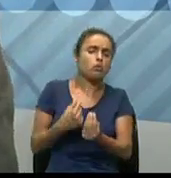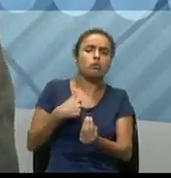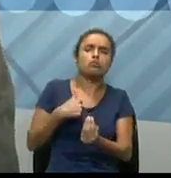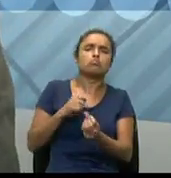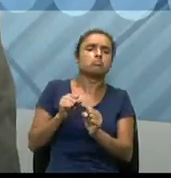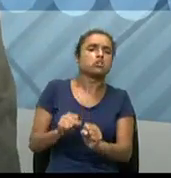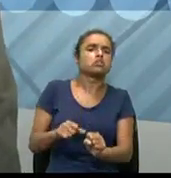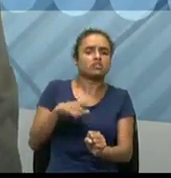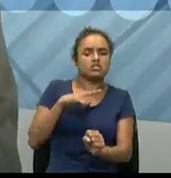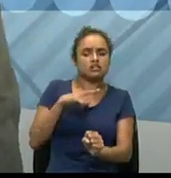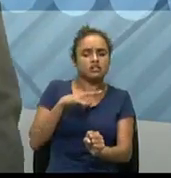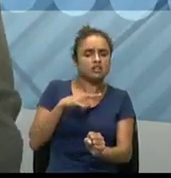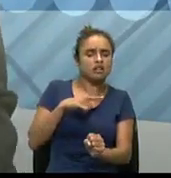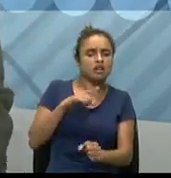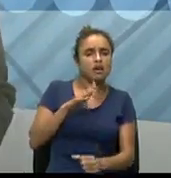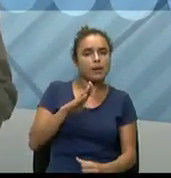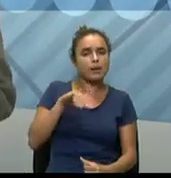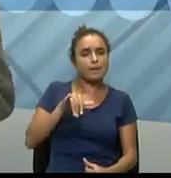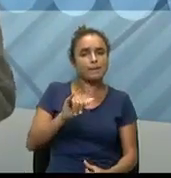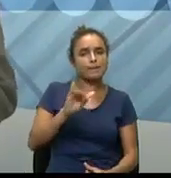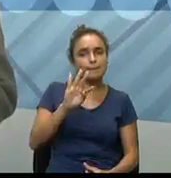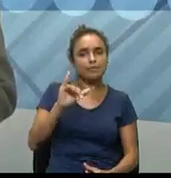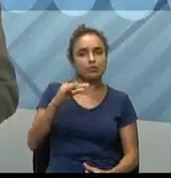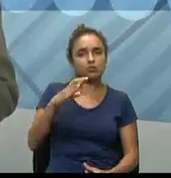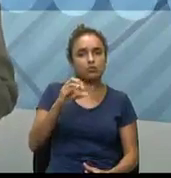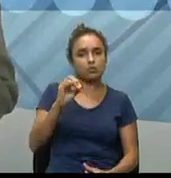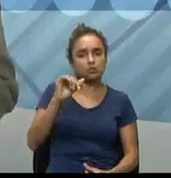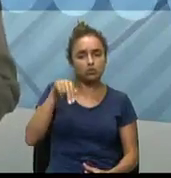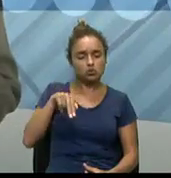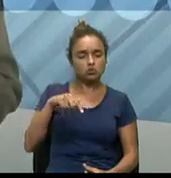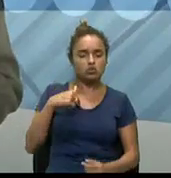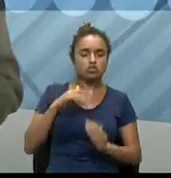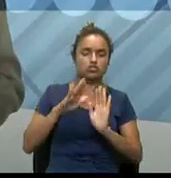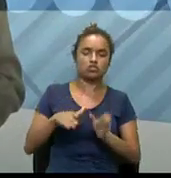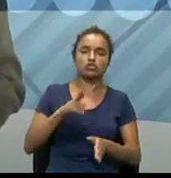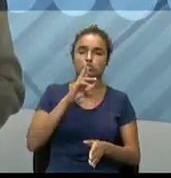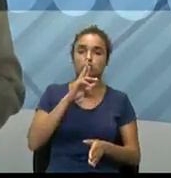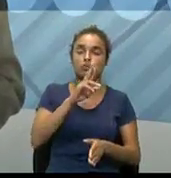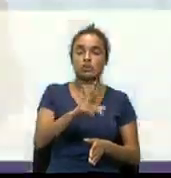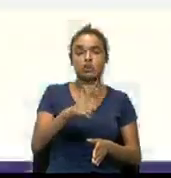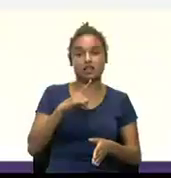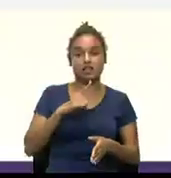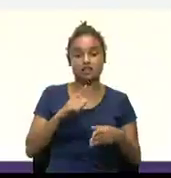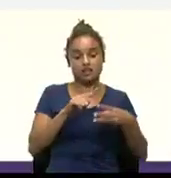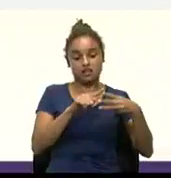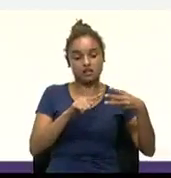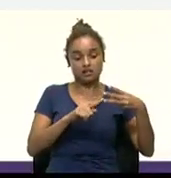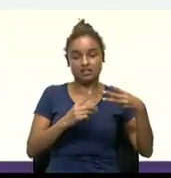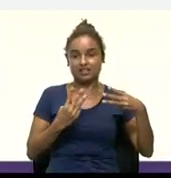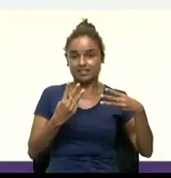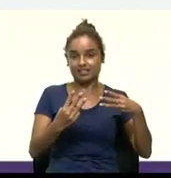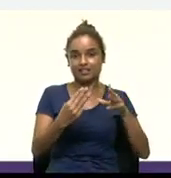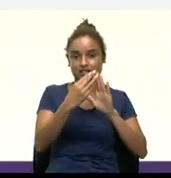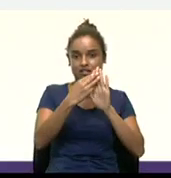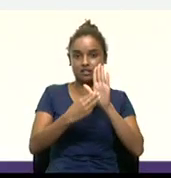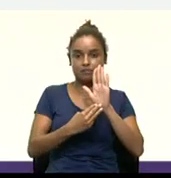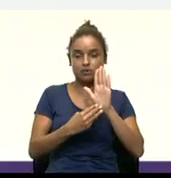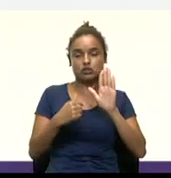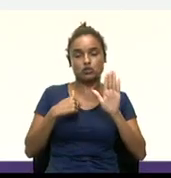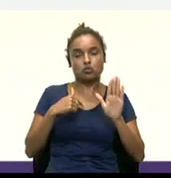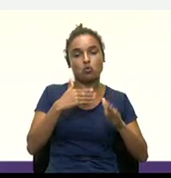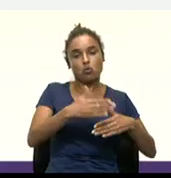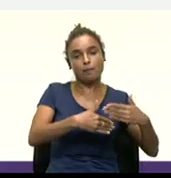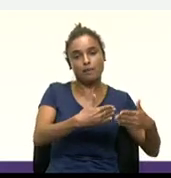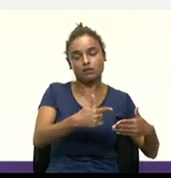já, eu acho que se não me engano eu até respondi, mas existem três formas de eu conseguir a